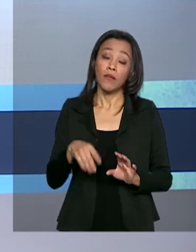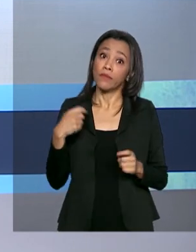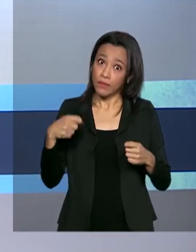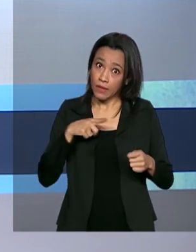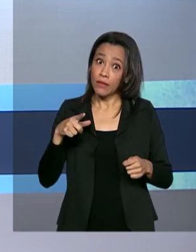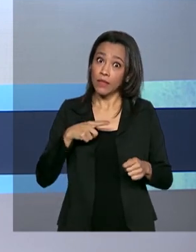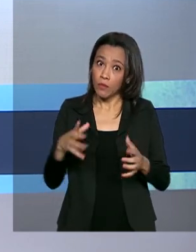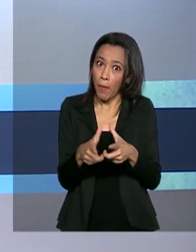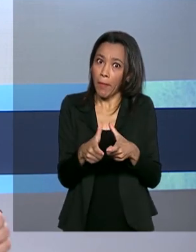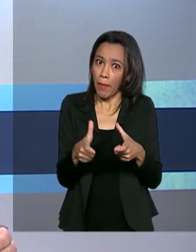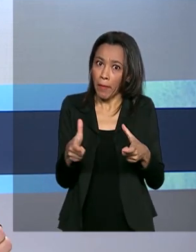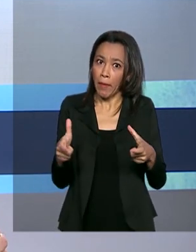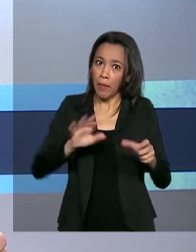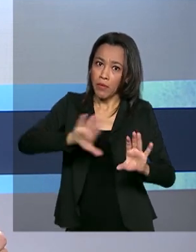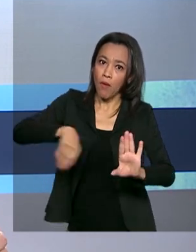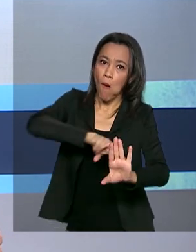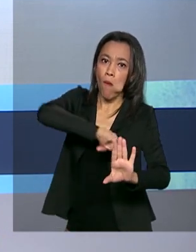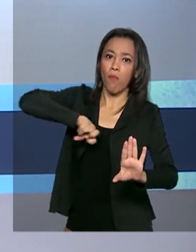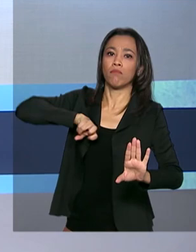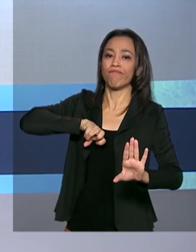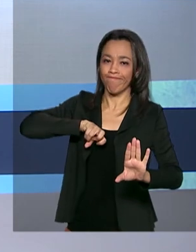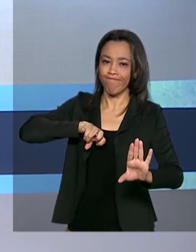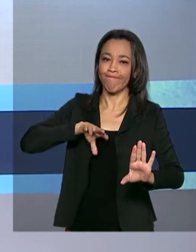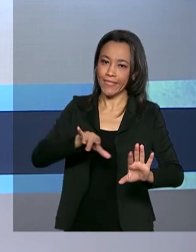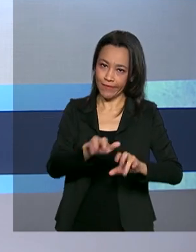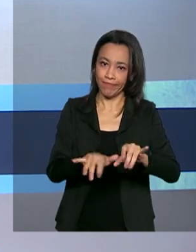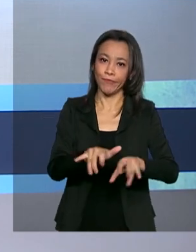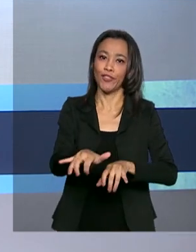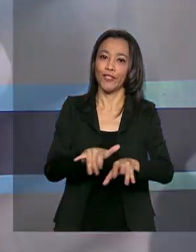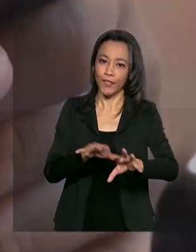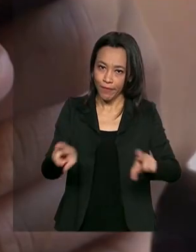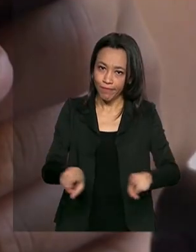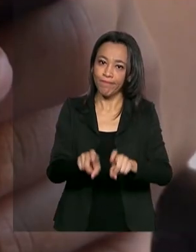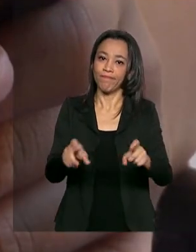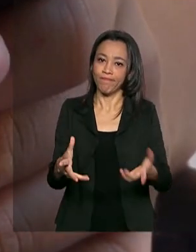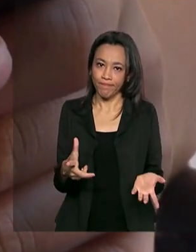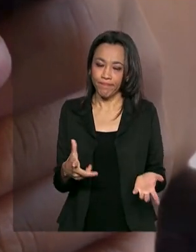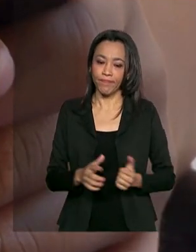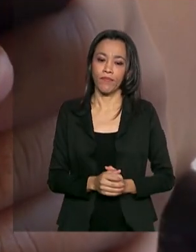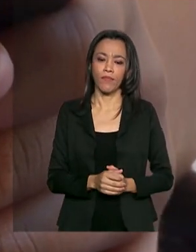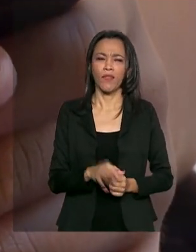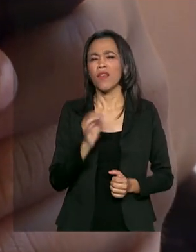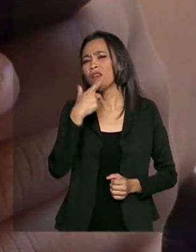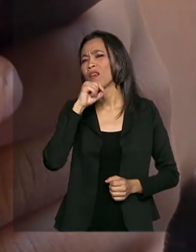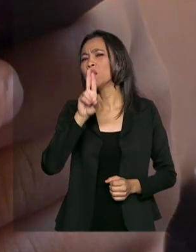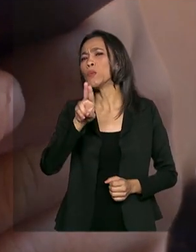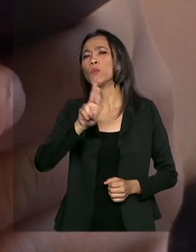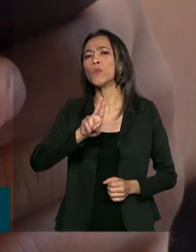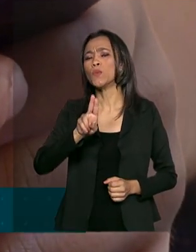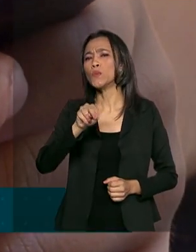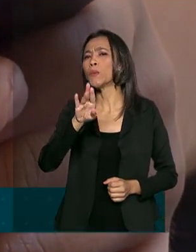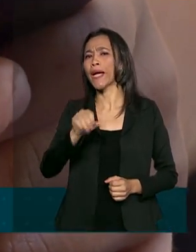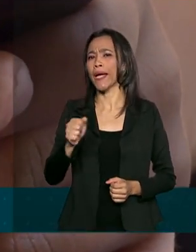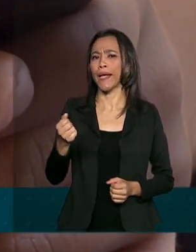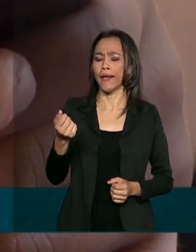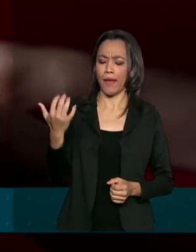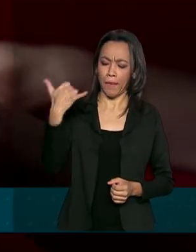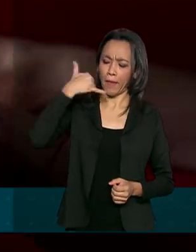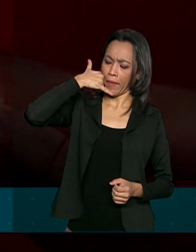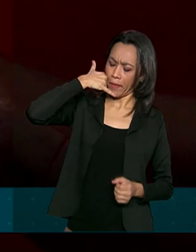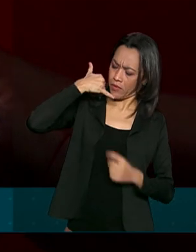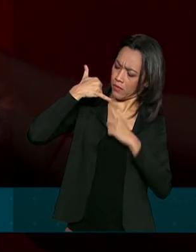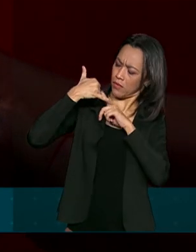aumento de fraudes aplicadas no ambiente digital. Quem nunca recebeu uma ligação ou